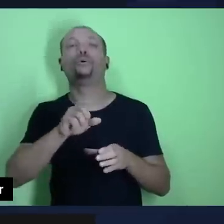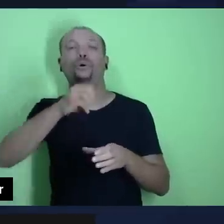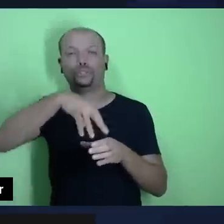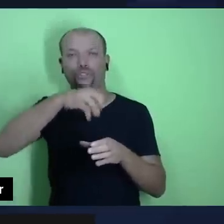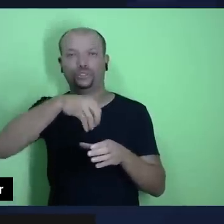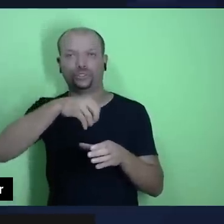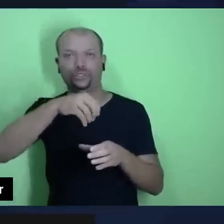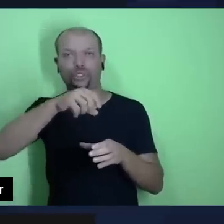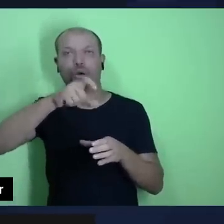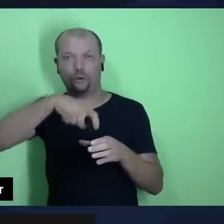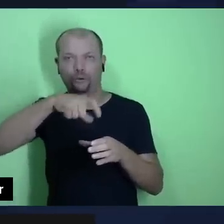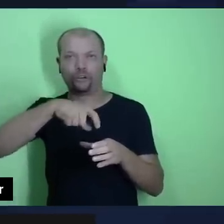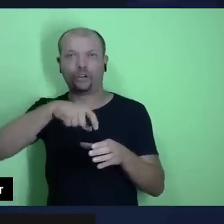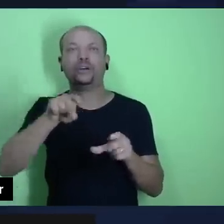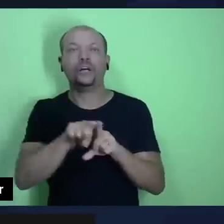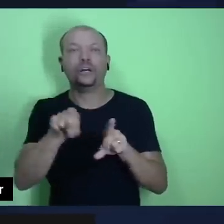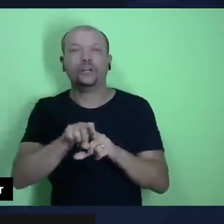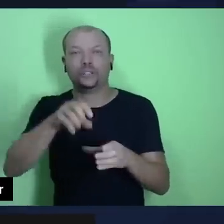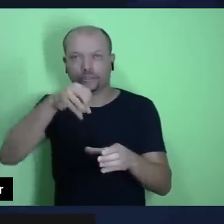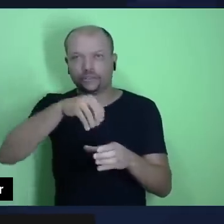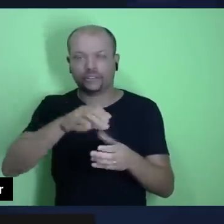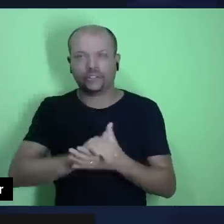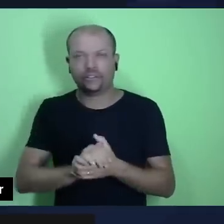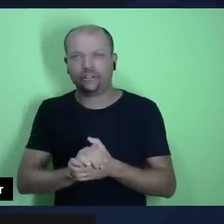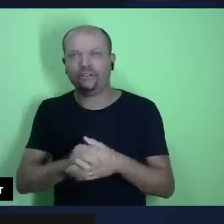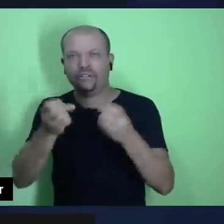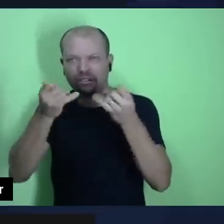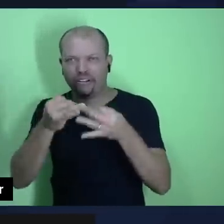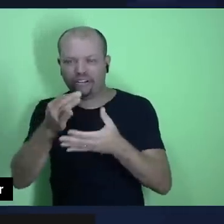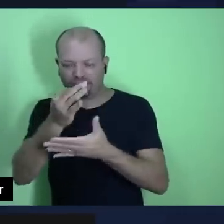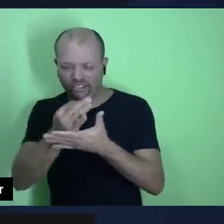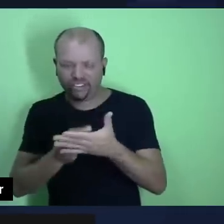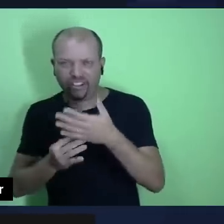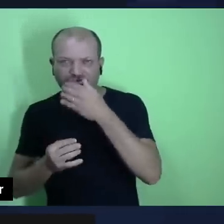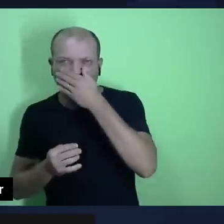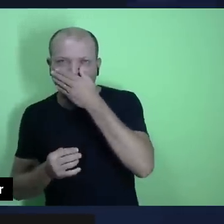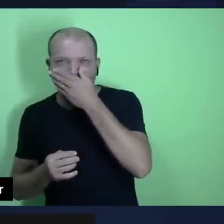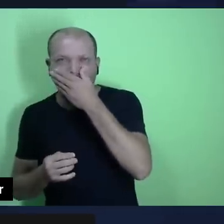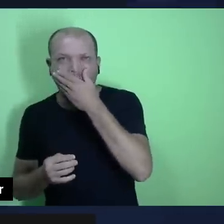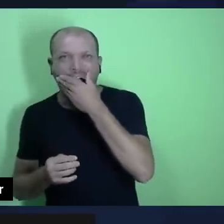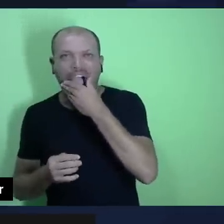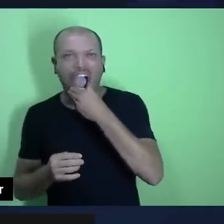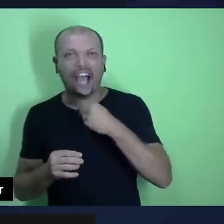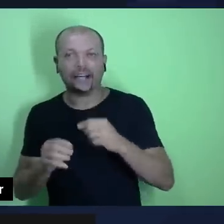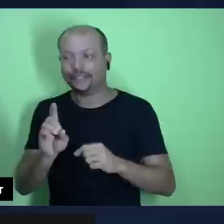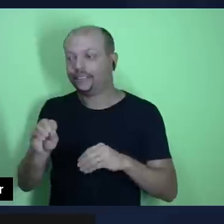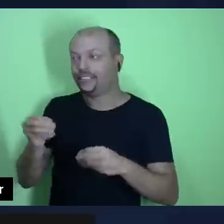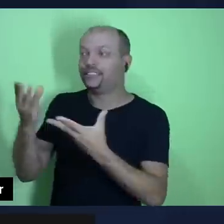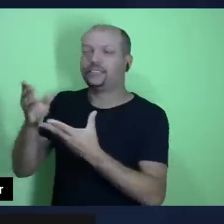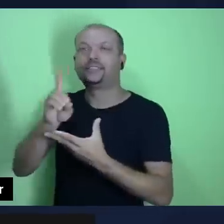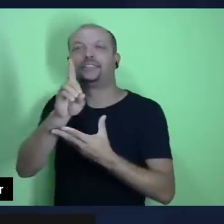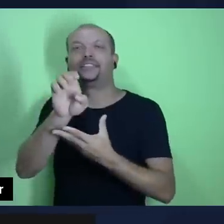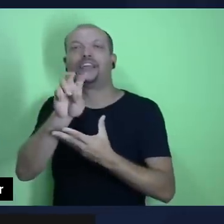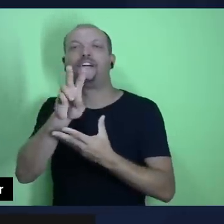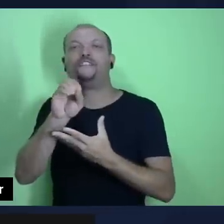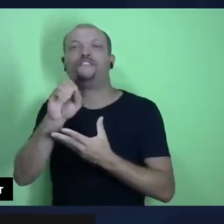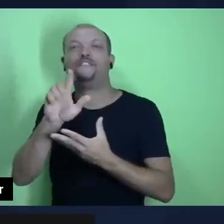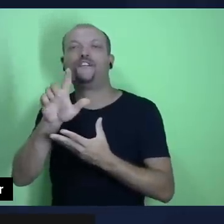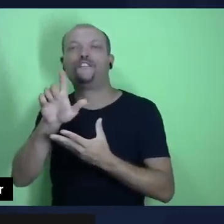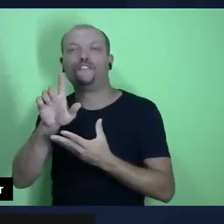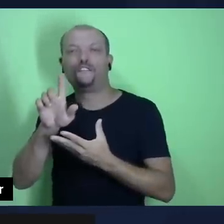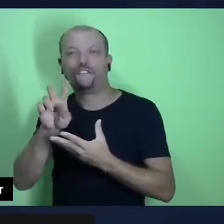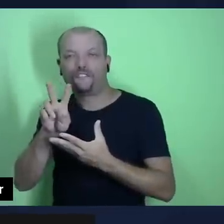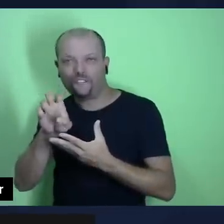as ofertas. E eu vou usar aqui o mesmo termo que é usado para o dízimo, devolvamos as ofertas. E agora, desses